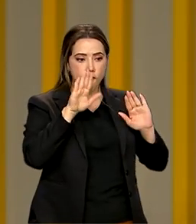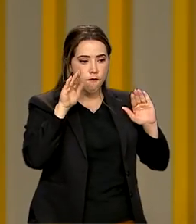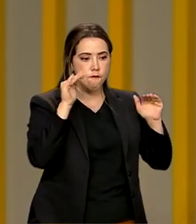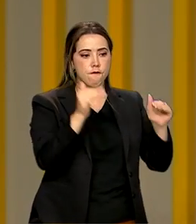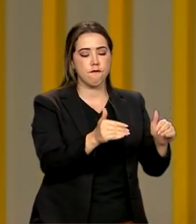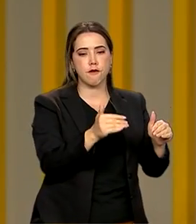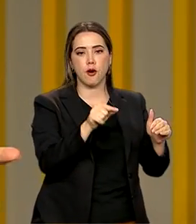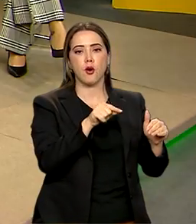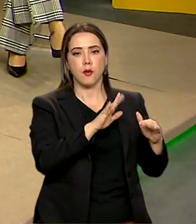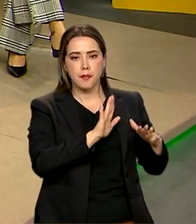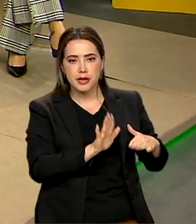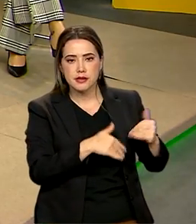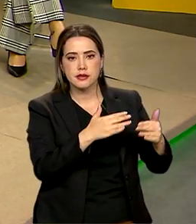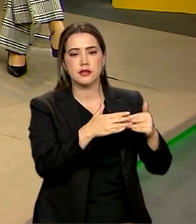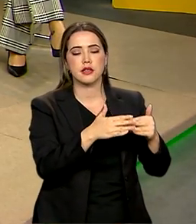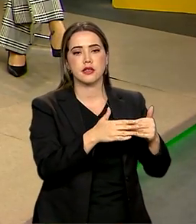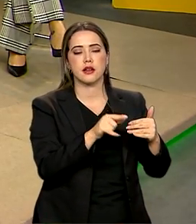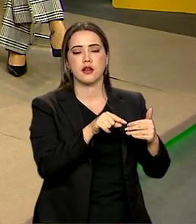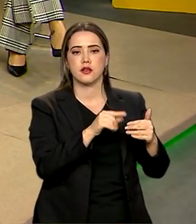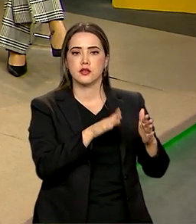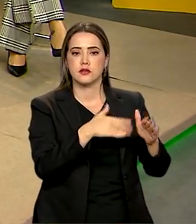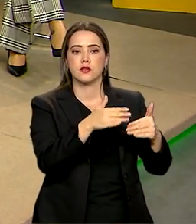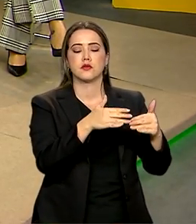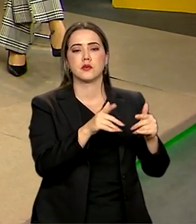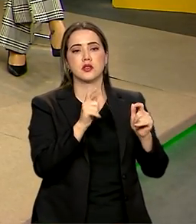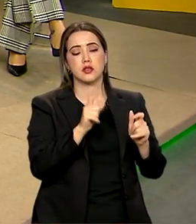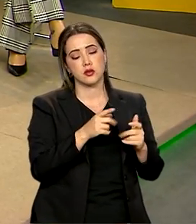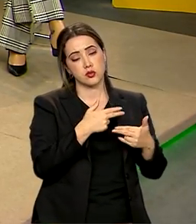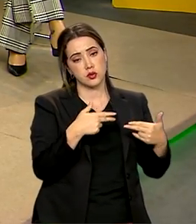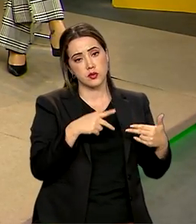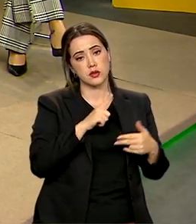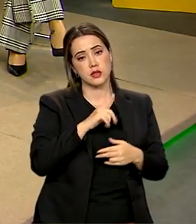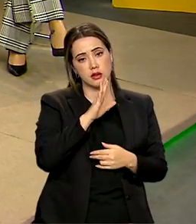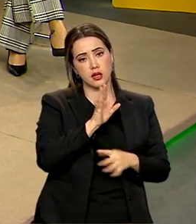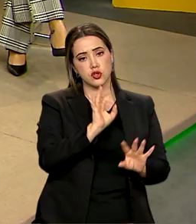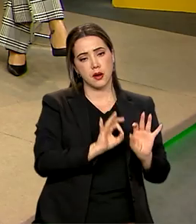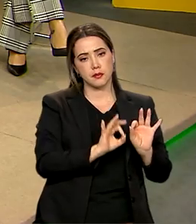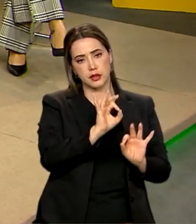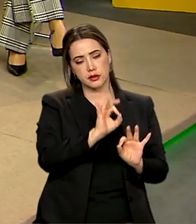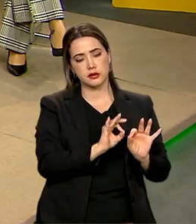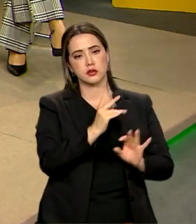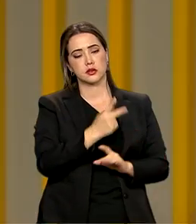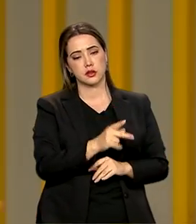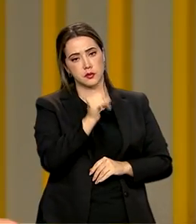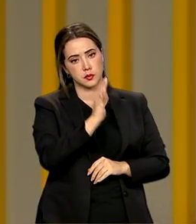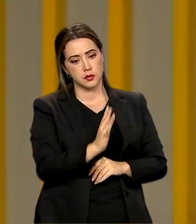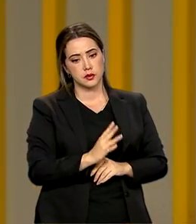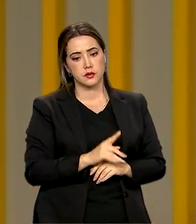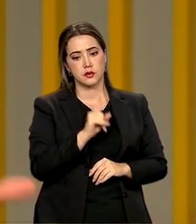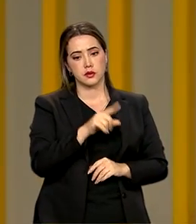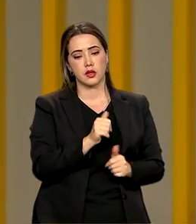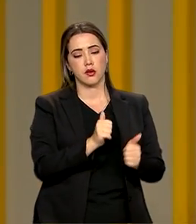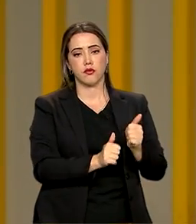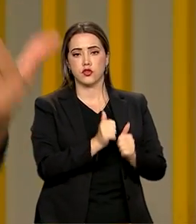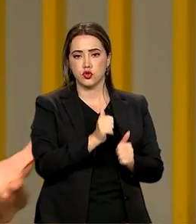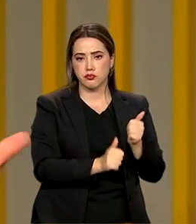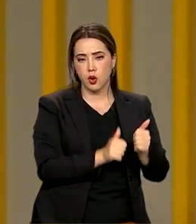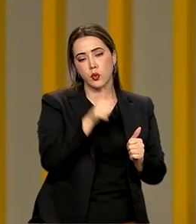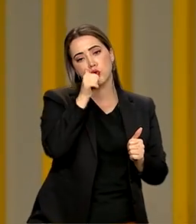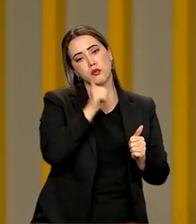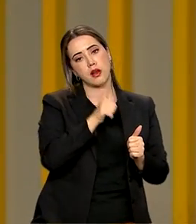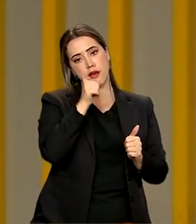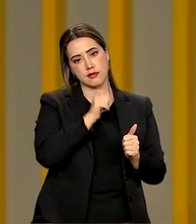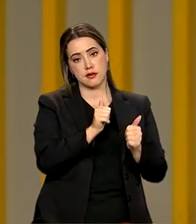acelerador do desenvolvimento de algo que já se está planejando para o Brasil, que é o futebol feminino. Dentro de uma